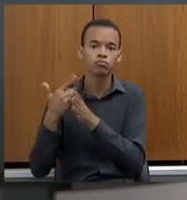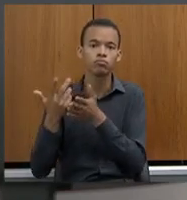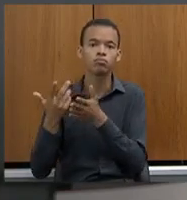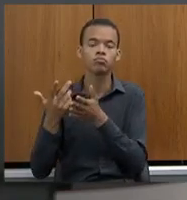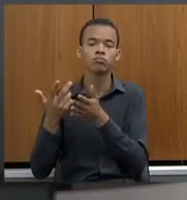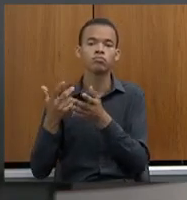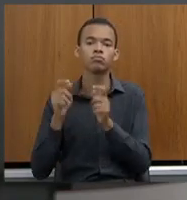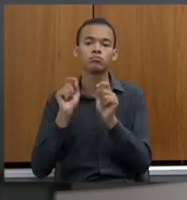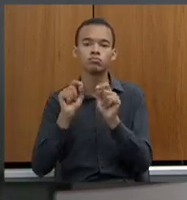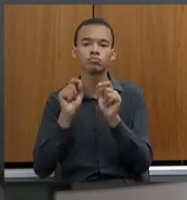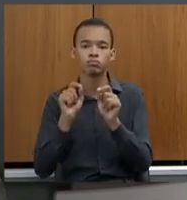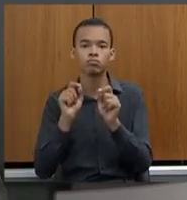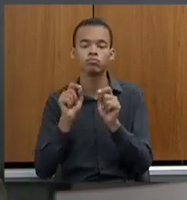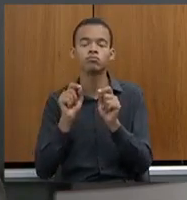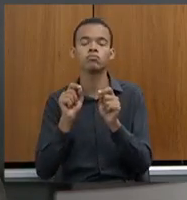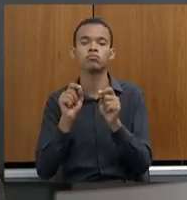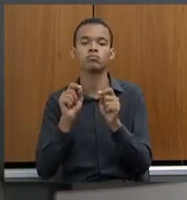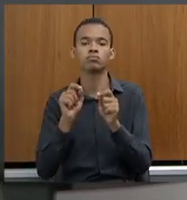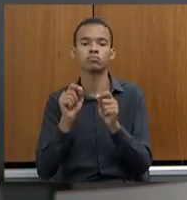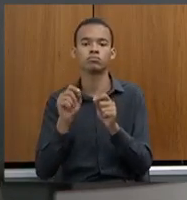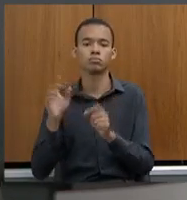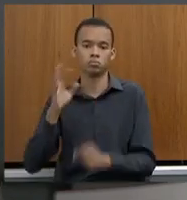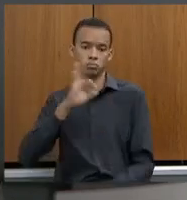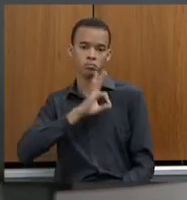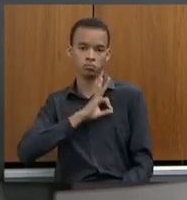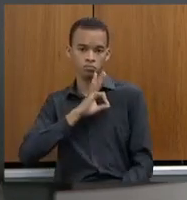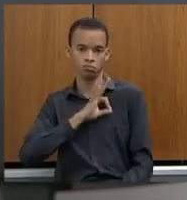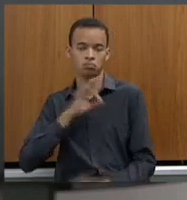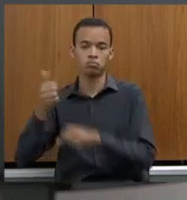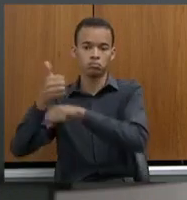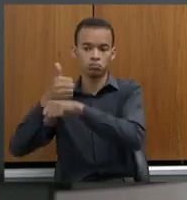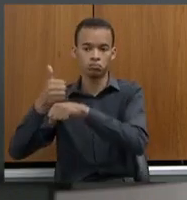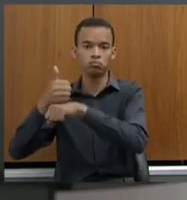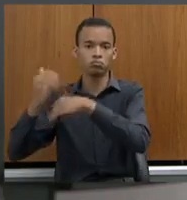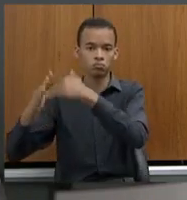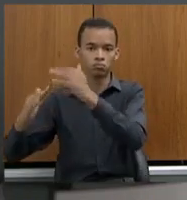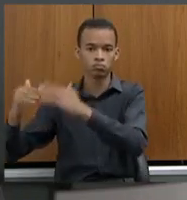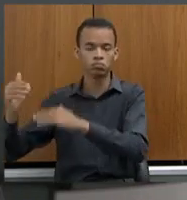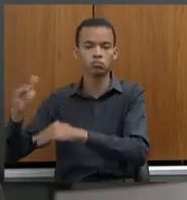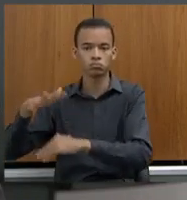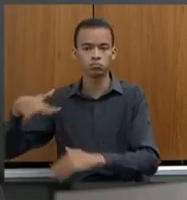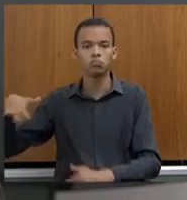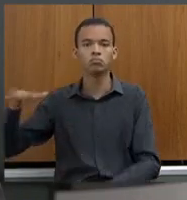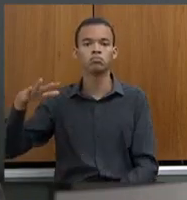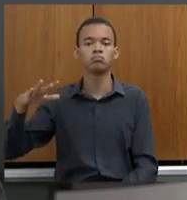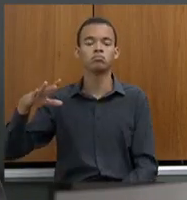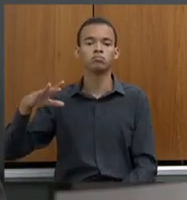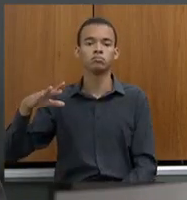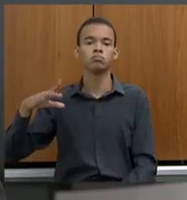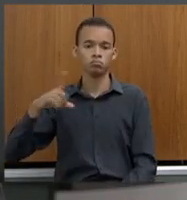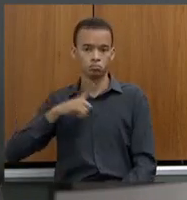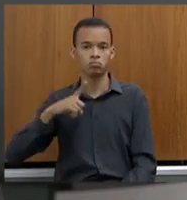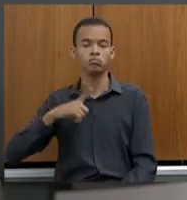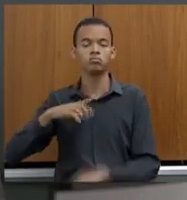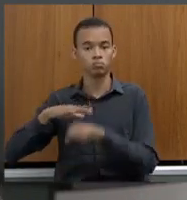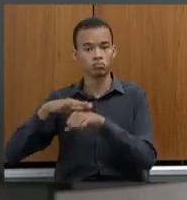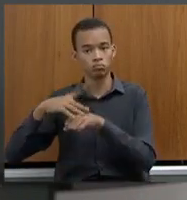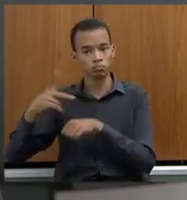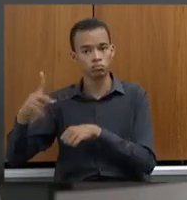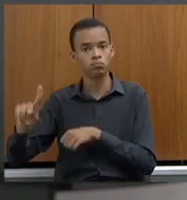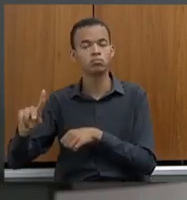por parte de policiais em especial, principalmente dos policiais